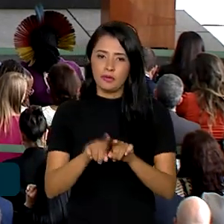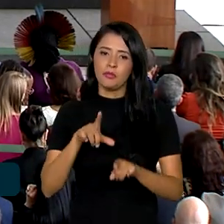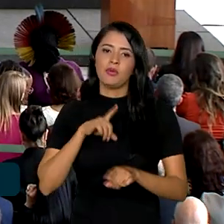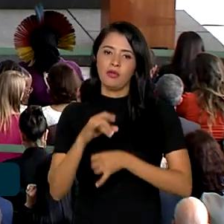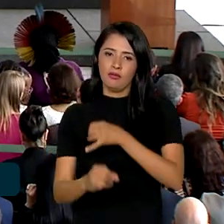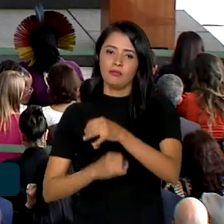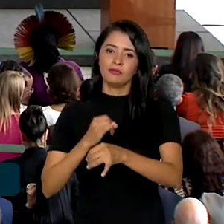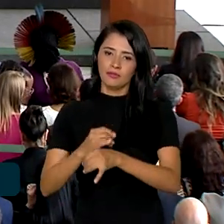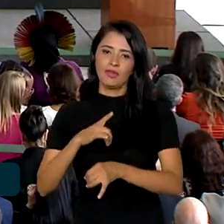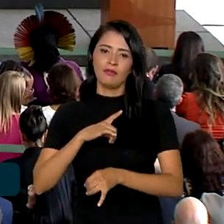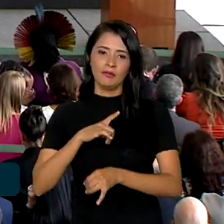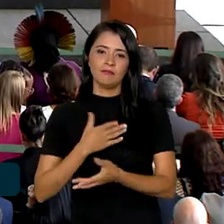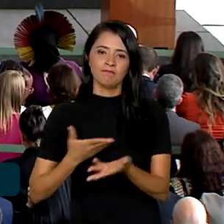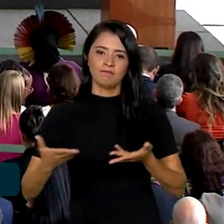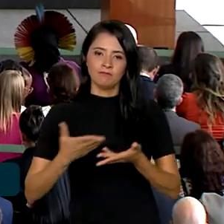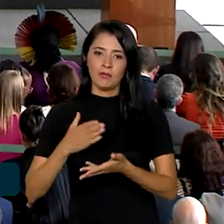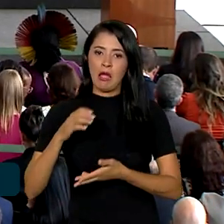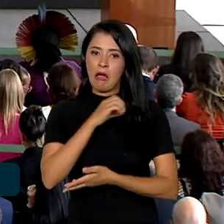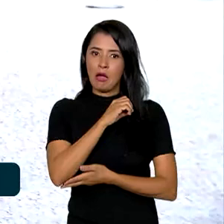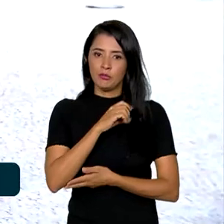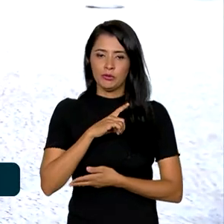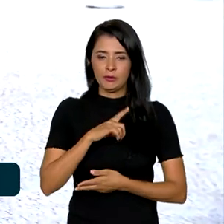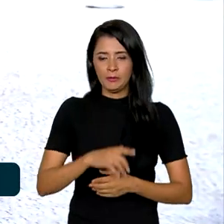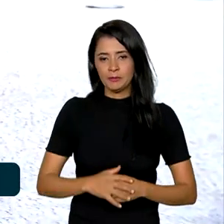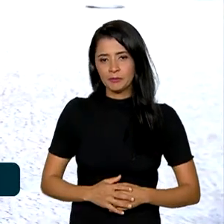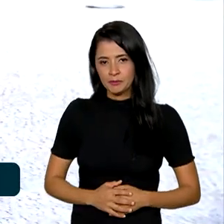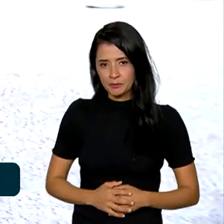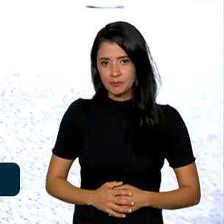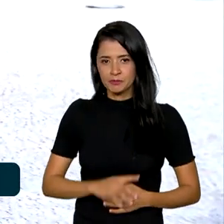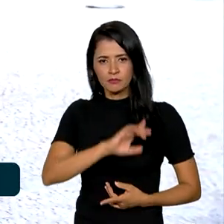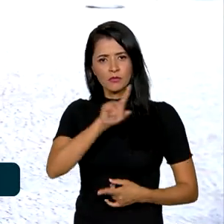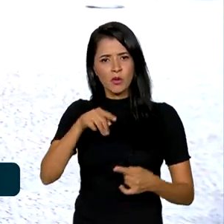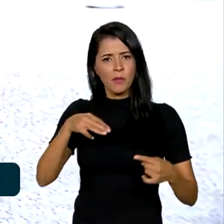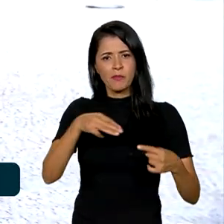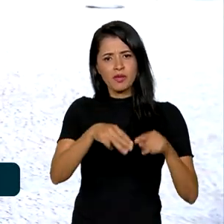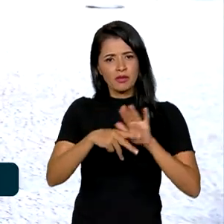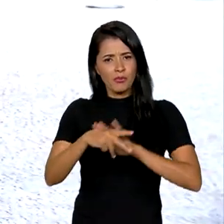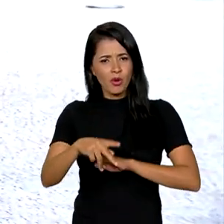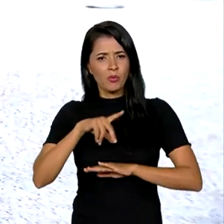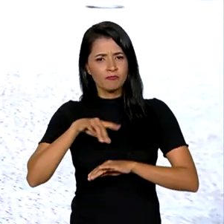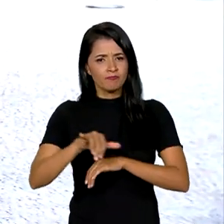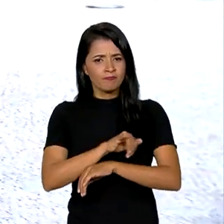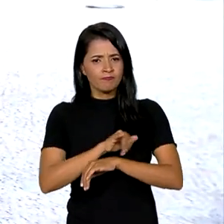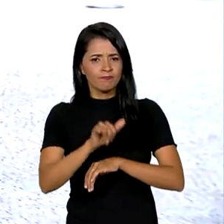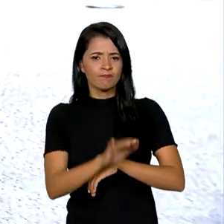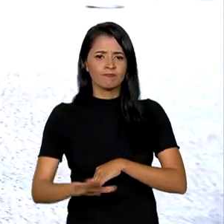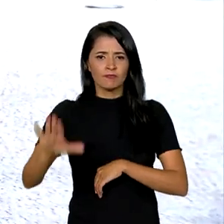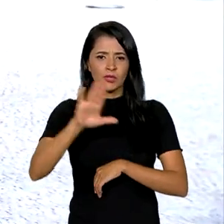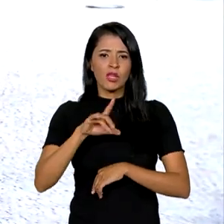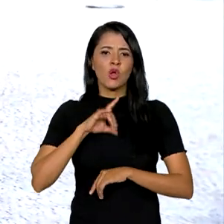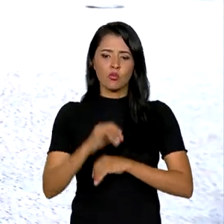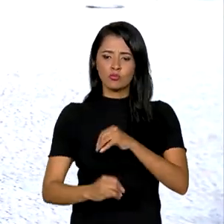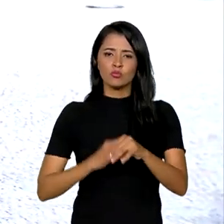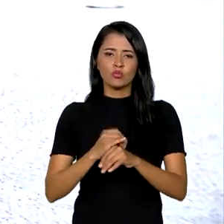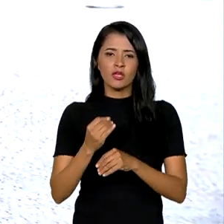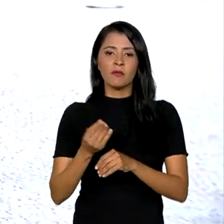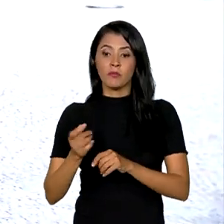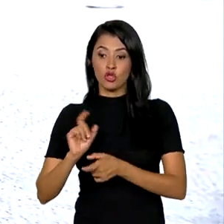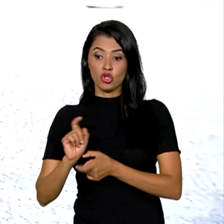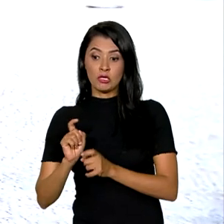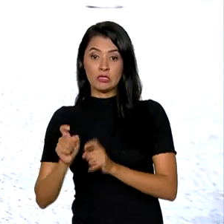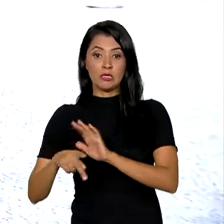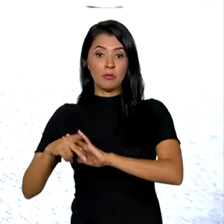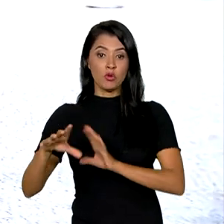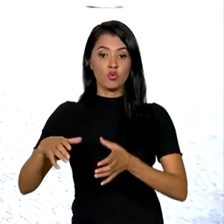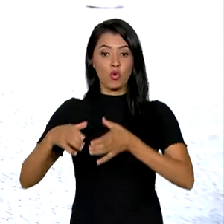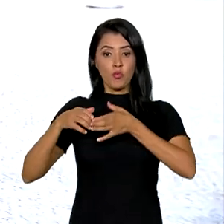conectividade com velocidade. As metas da Estratégia Nacional de Escolas Conectadas serão gerenciadas por um comitê